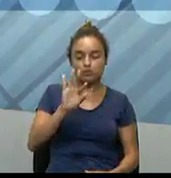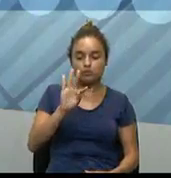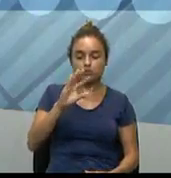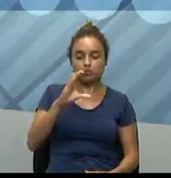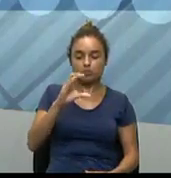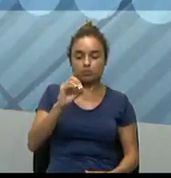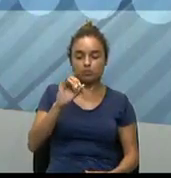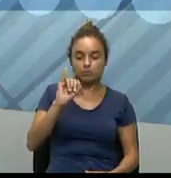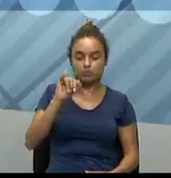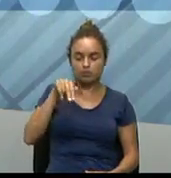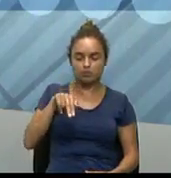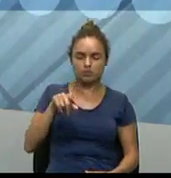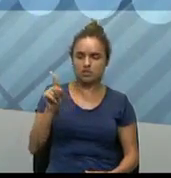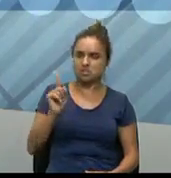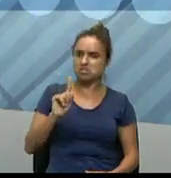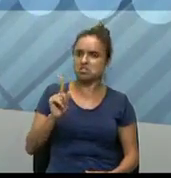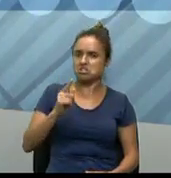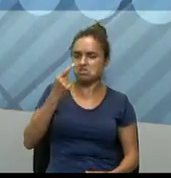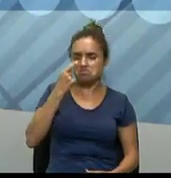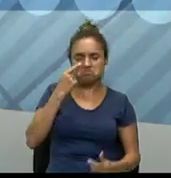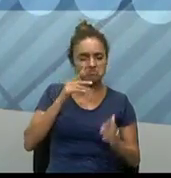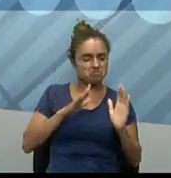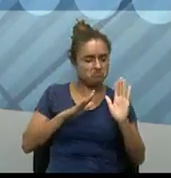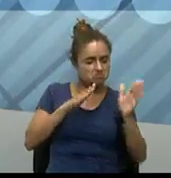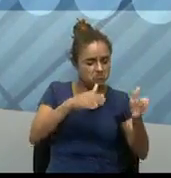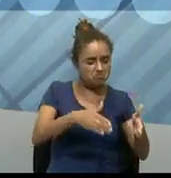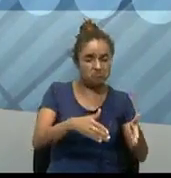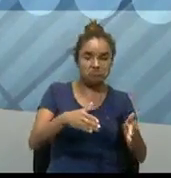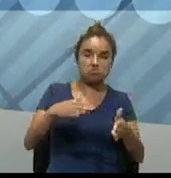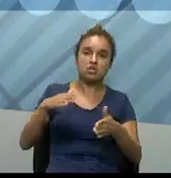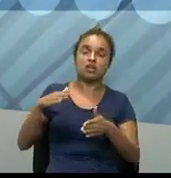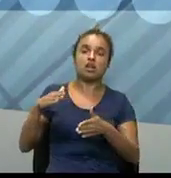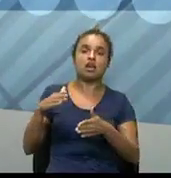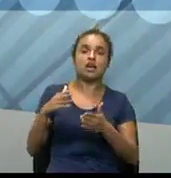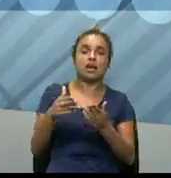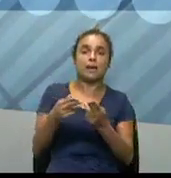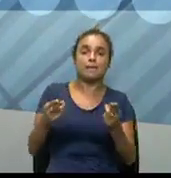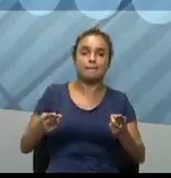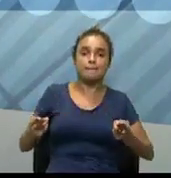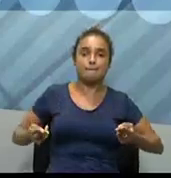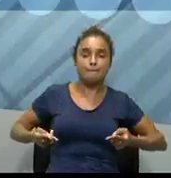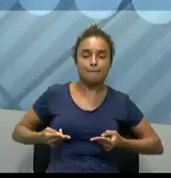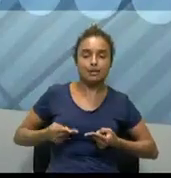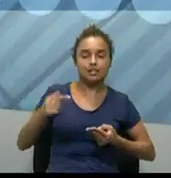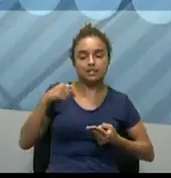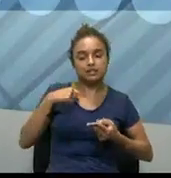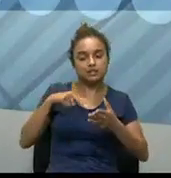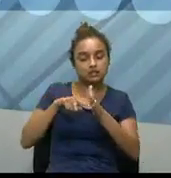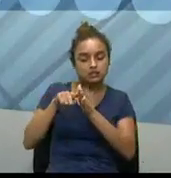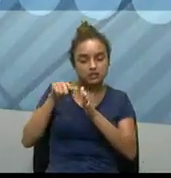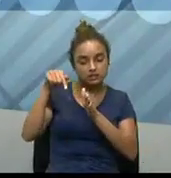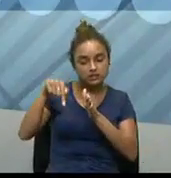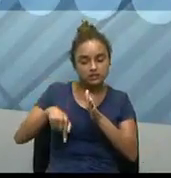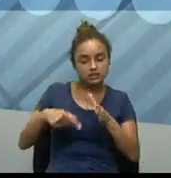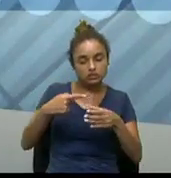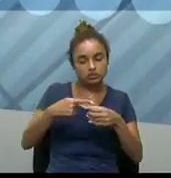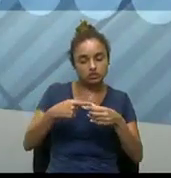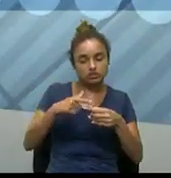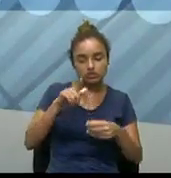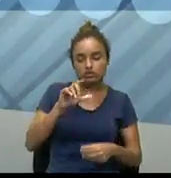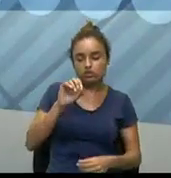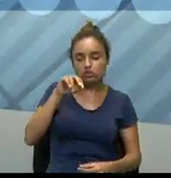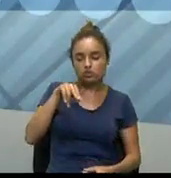pessoal, tá? Não fique só restrito a esse mapa. Eu fiz aí uma pesquisa na minha cidade de Londrina, Paraná, por exemplo.